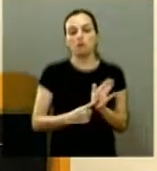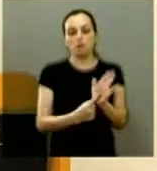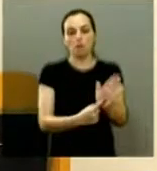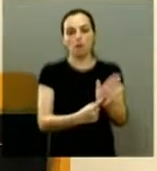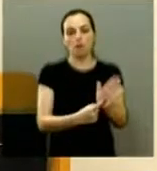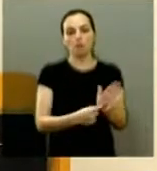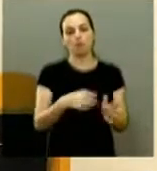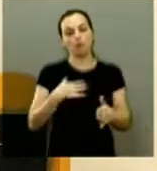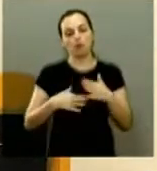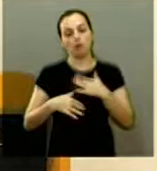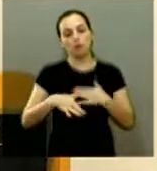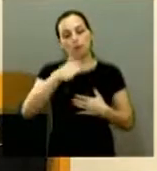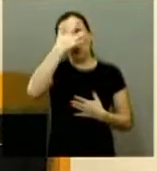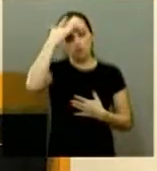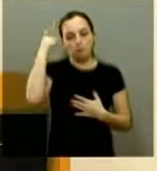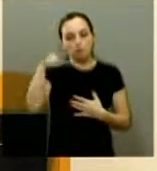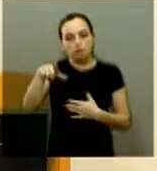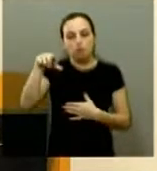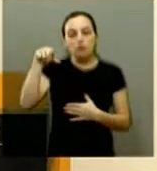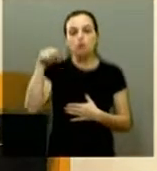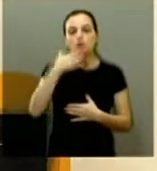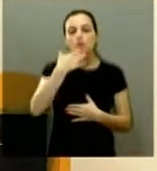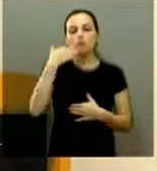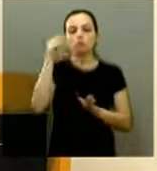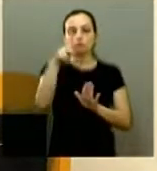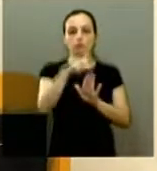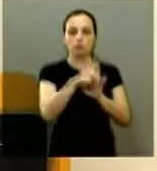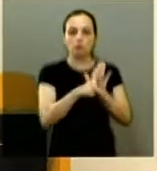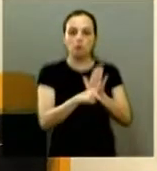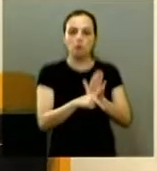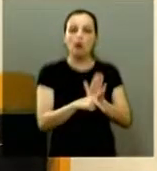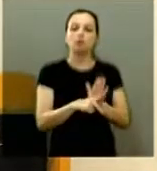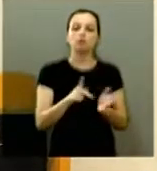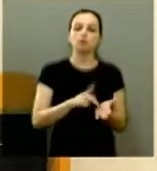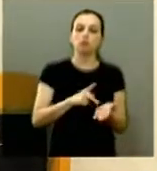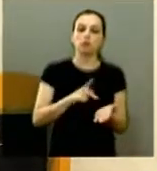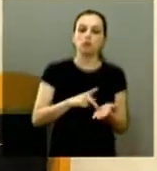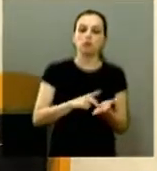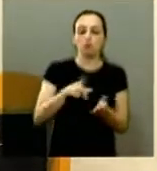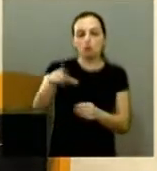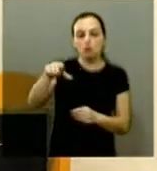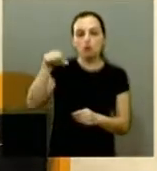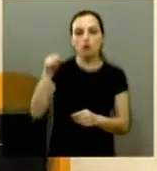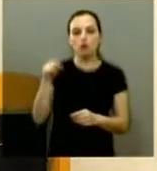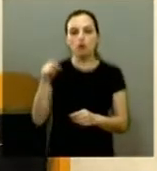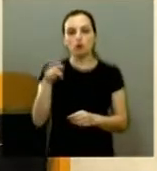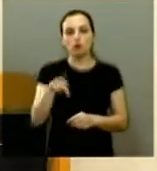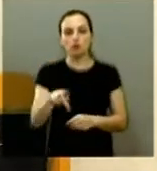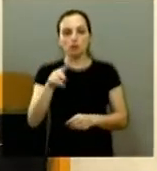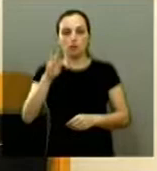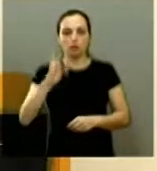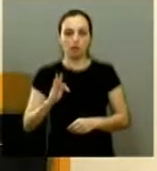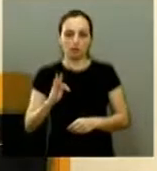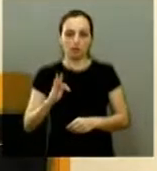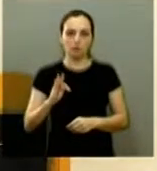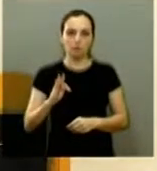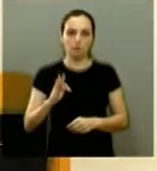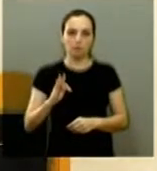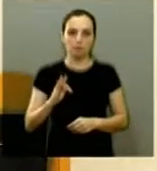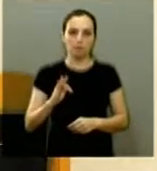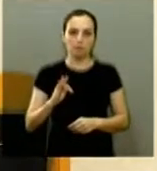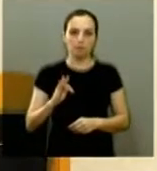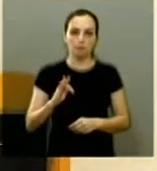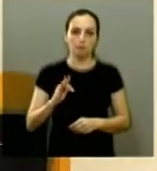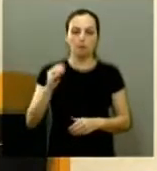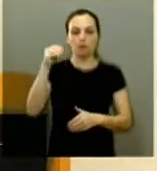certeza escolham o melhor projeto e com certeza eu gostaria que escolhesse o projeto do PT que está em jogo a